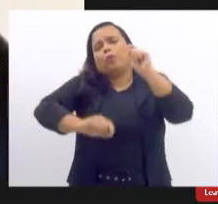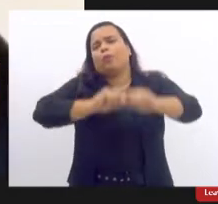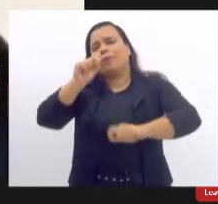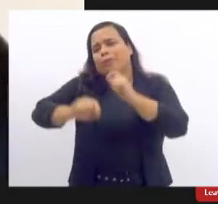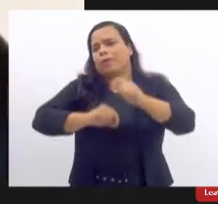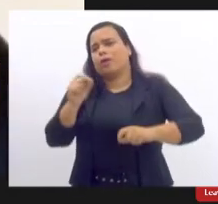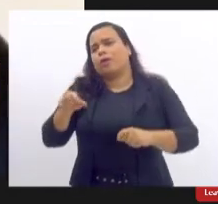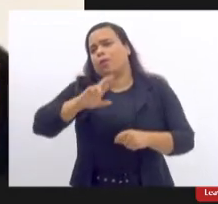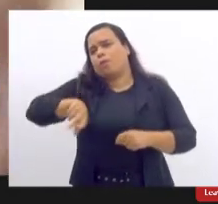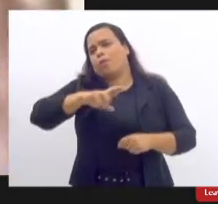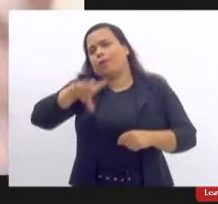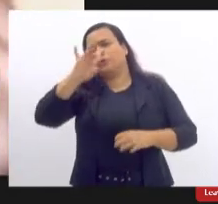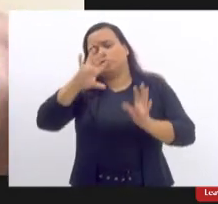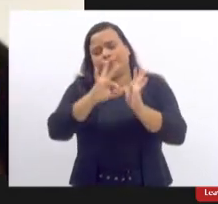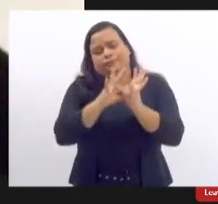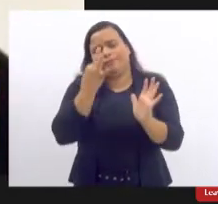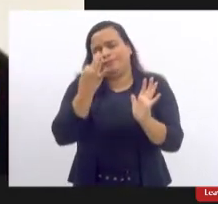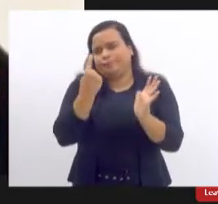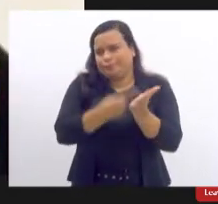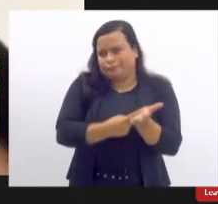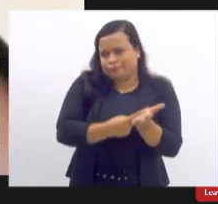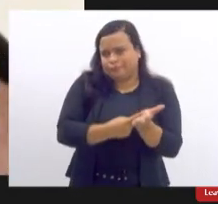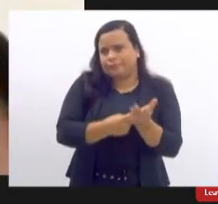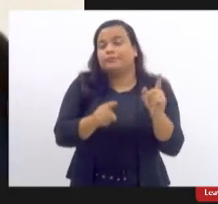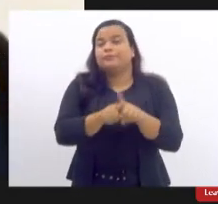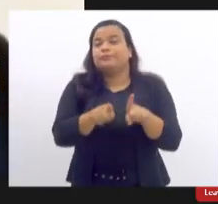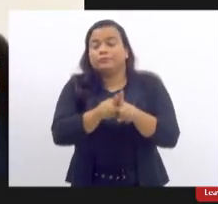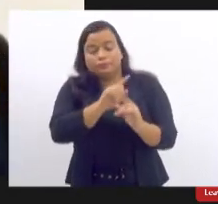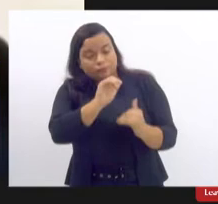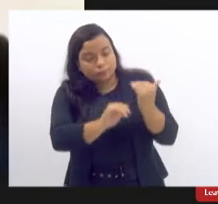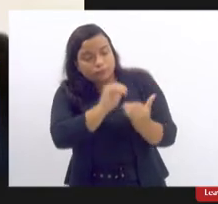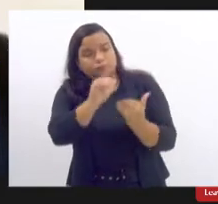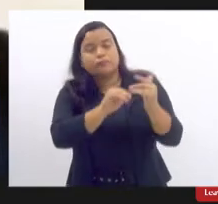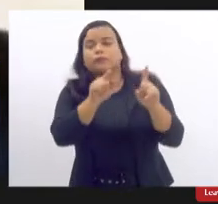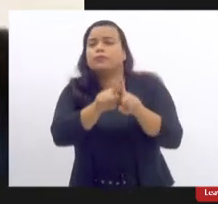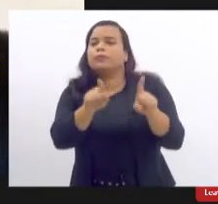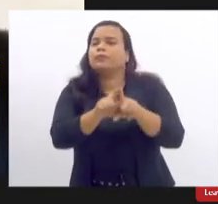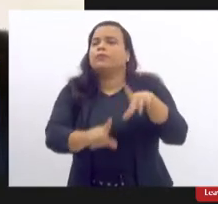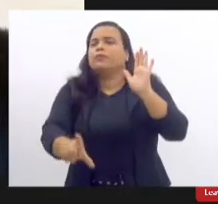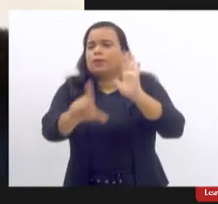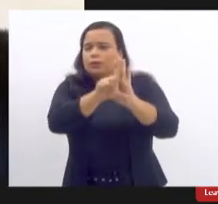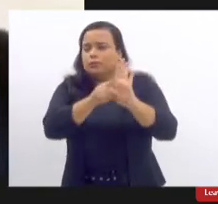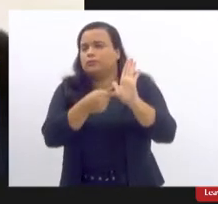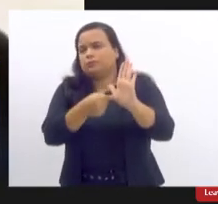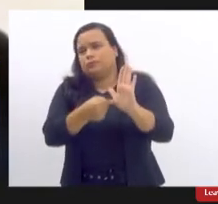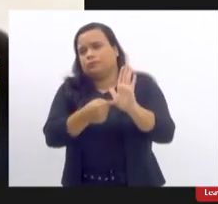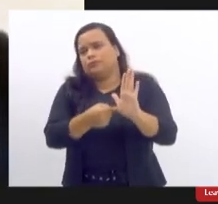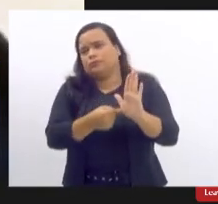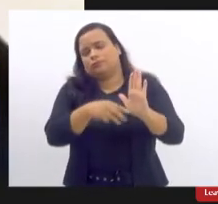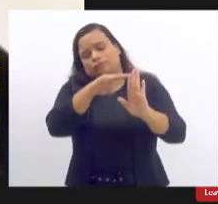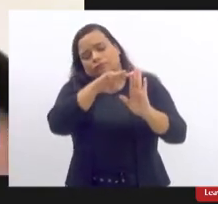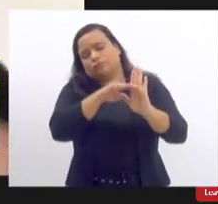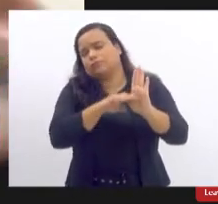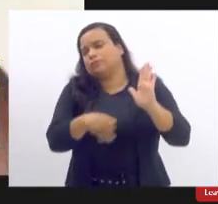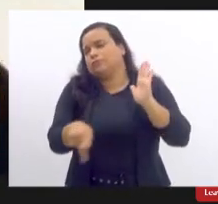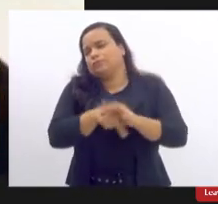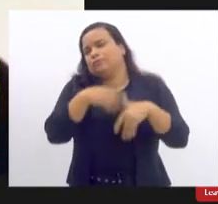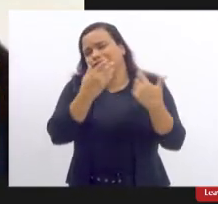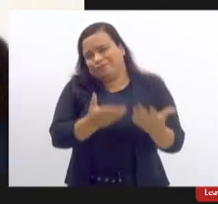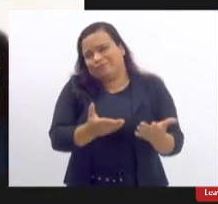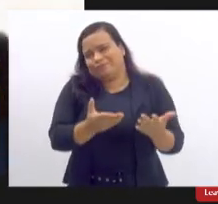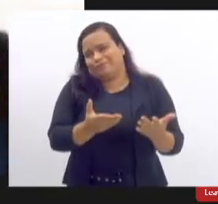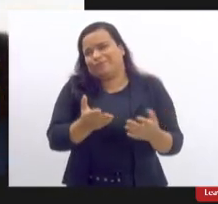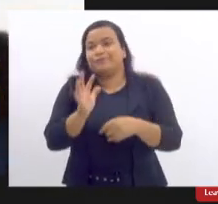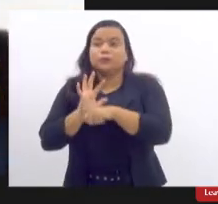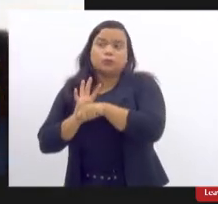na contratação e na evolução e na legislação que regula isso uma coisa é